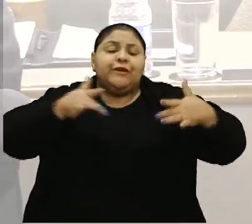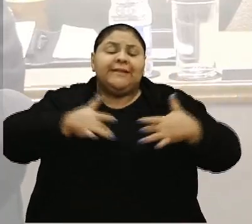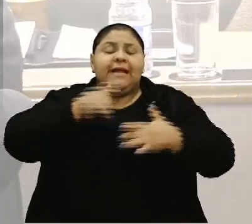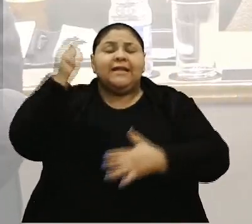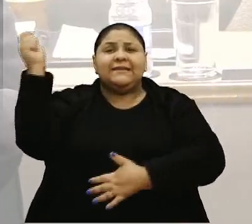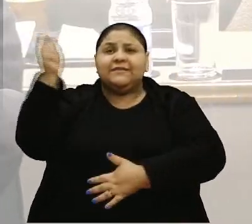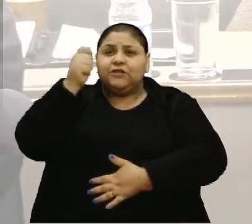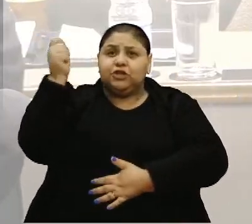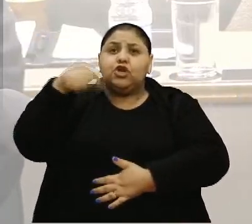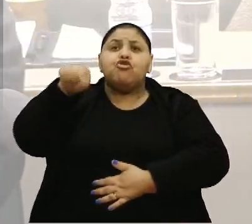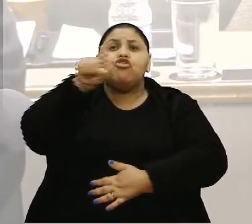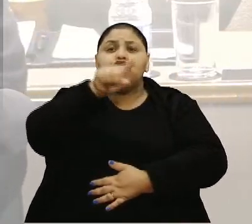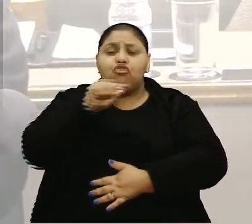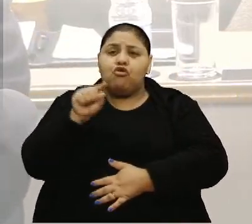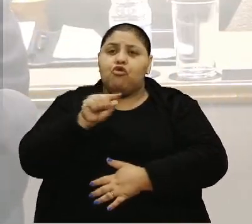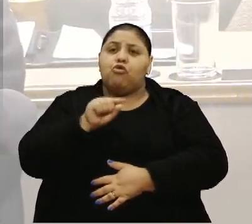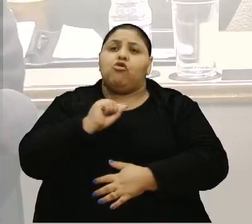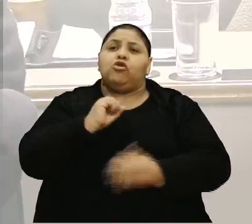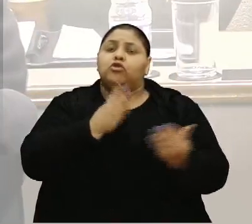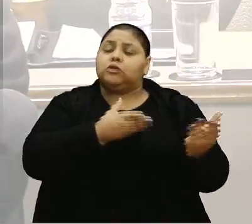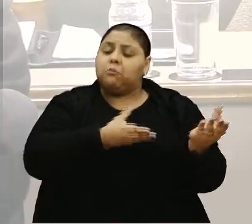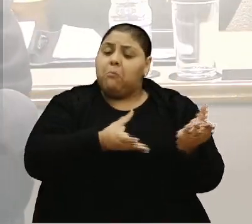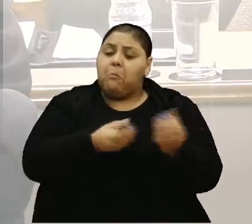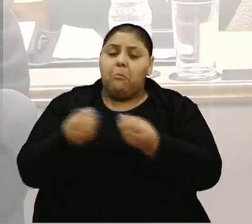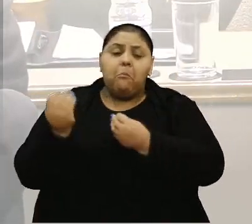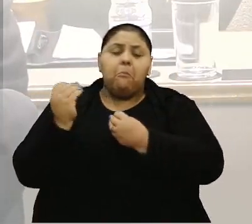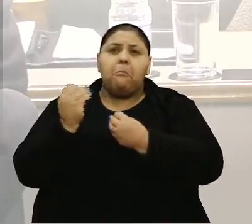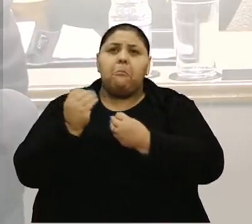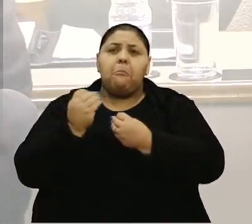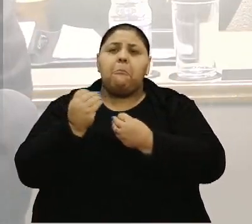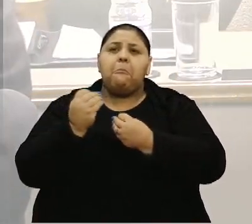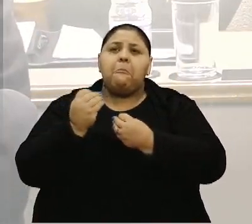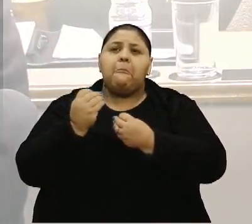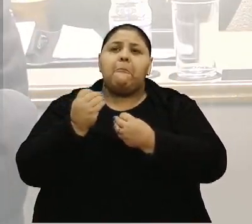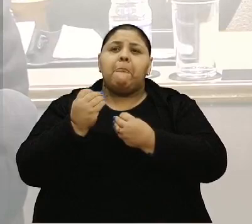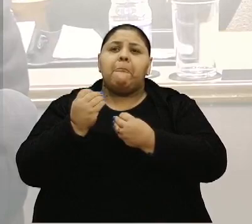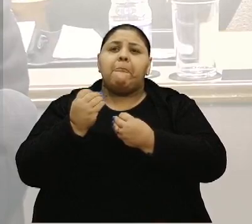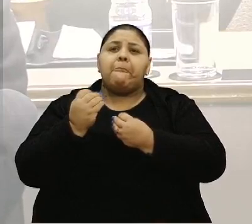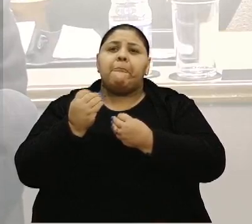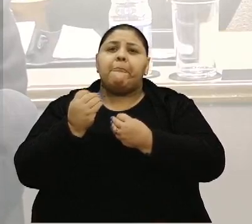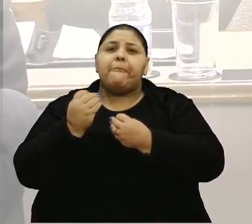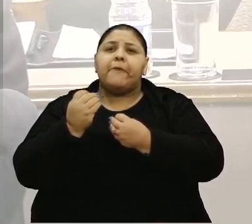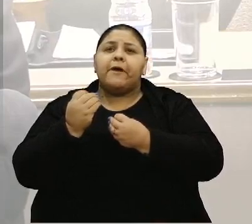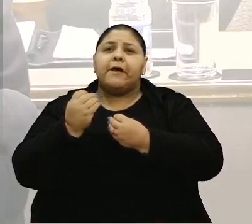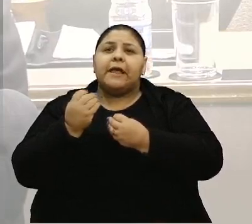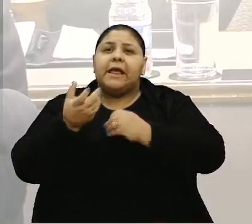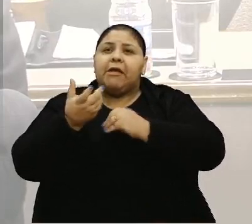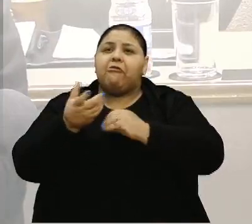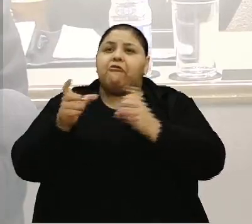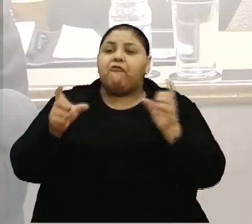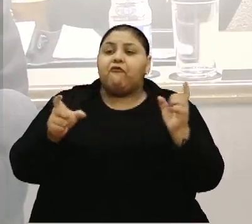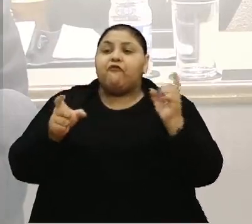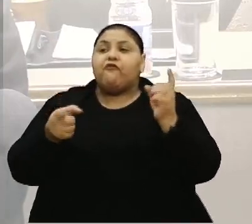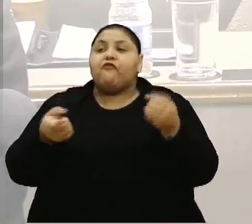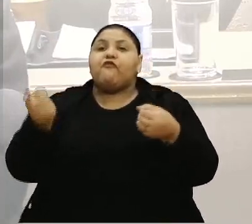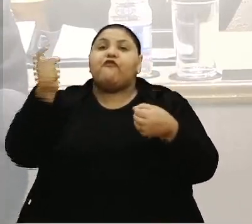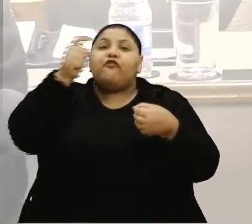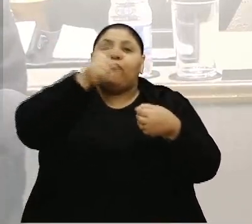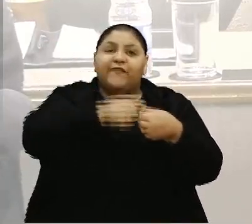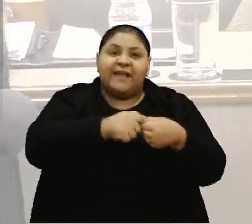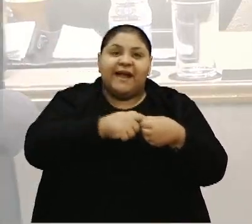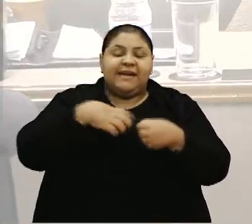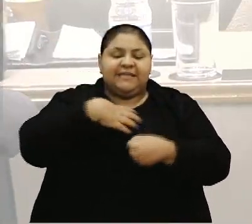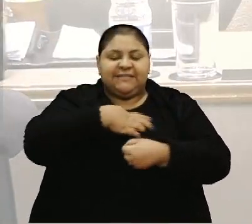Nós ficaremos por muito e muito tempo devendo ao Brasil esse gesto grandioso de solidariedade.